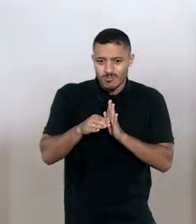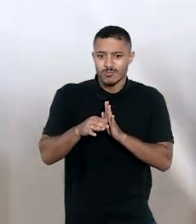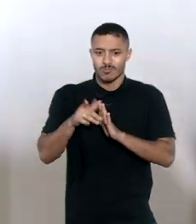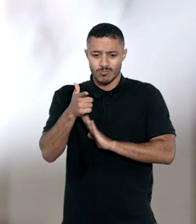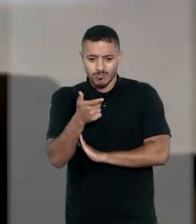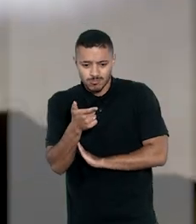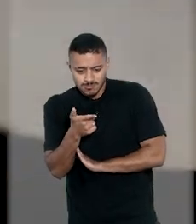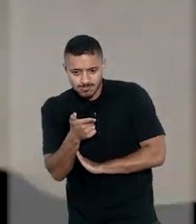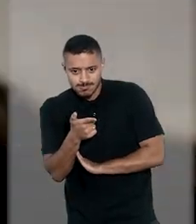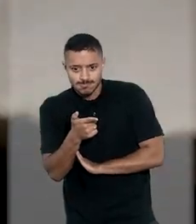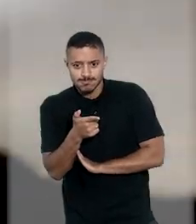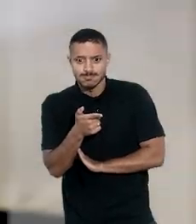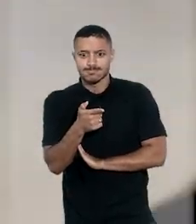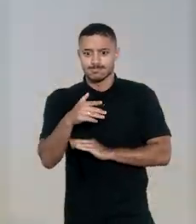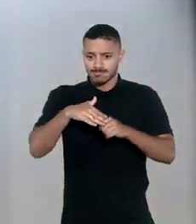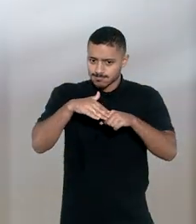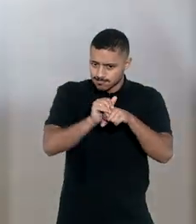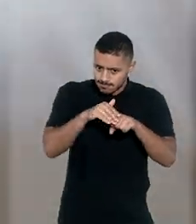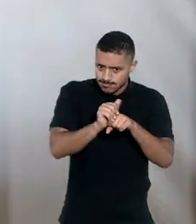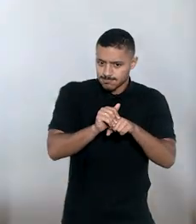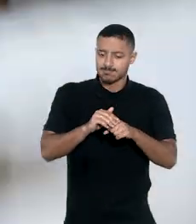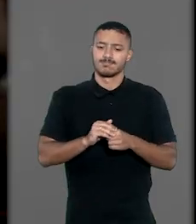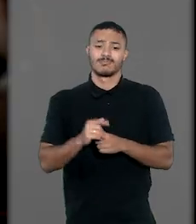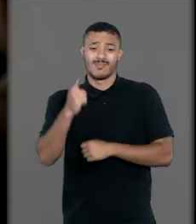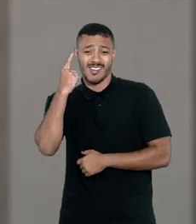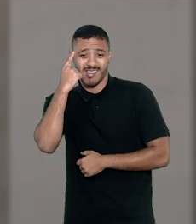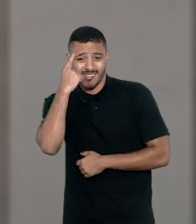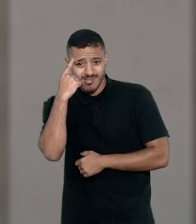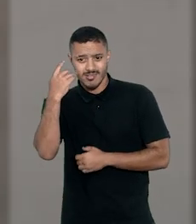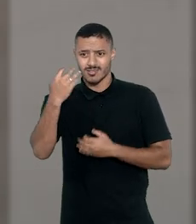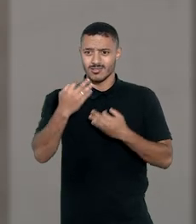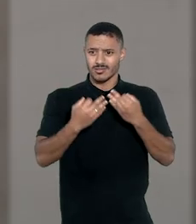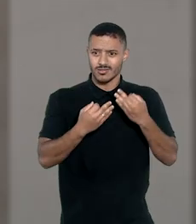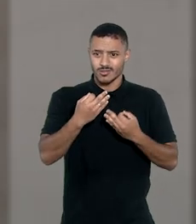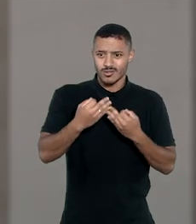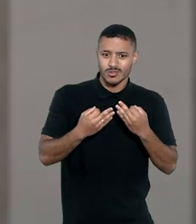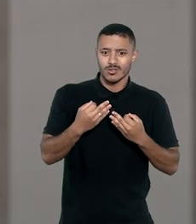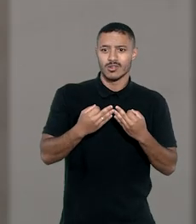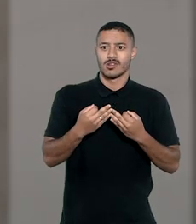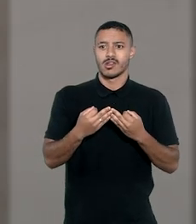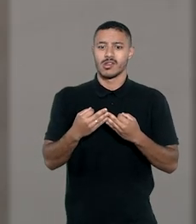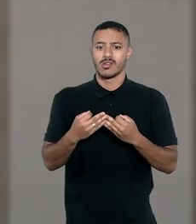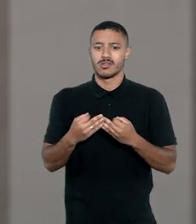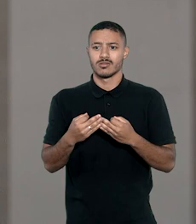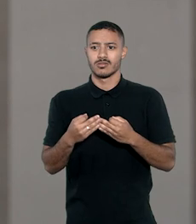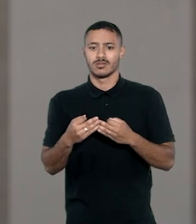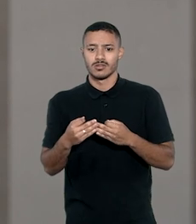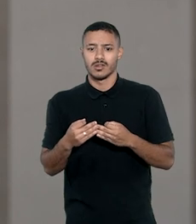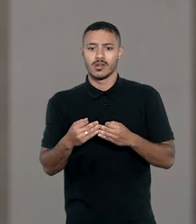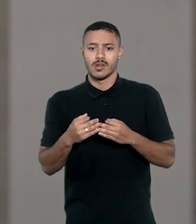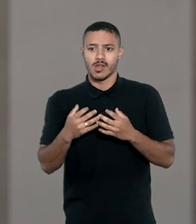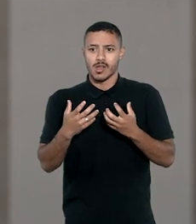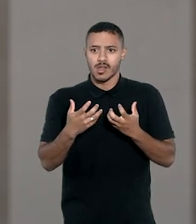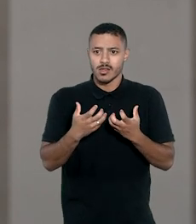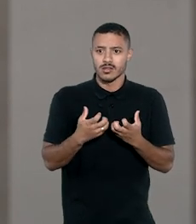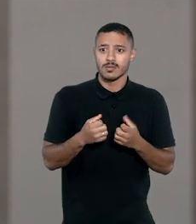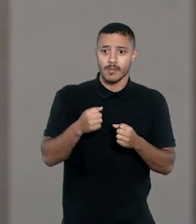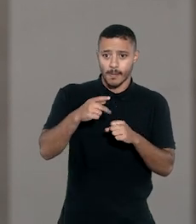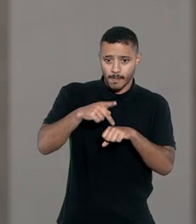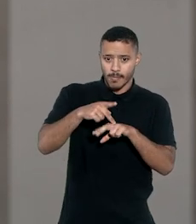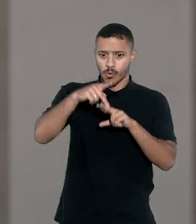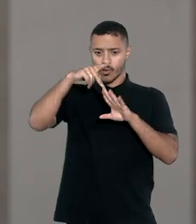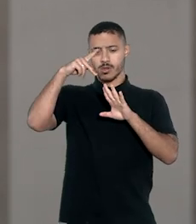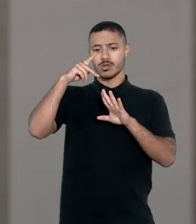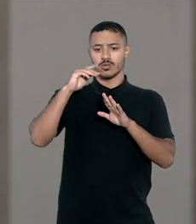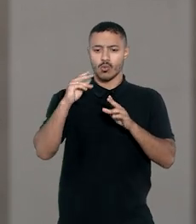por extorsão com emprego de arma de fogo e estupro. A decisão do juízo se baseou em portaria que determinou a